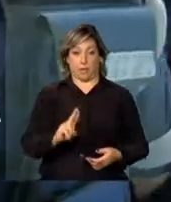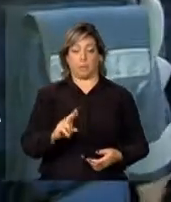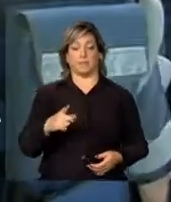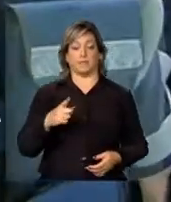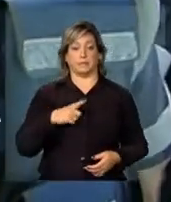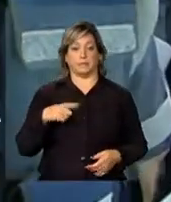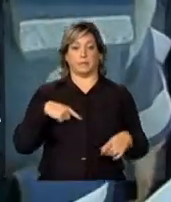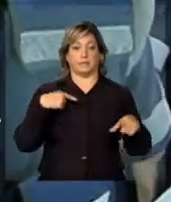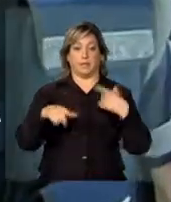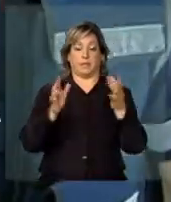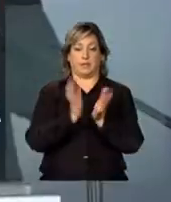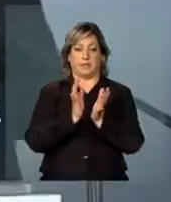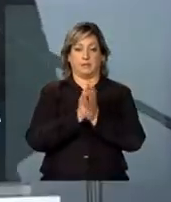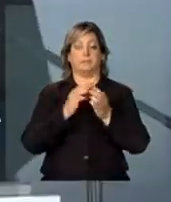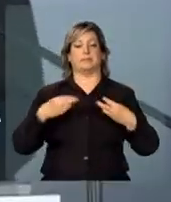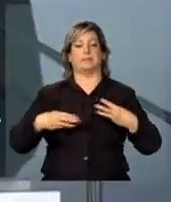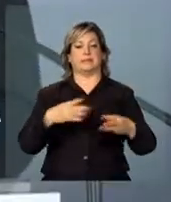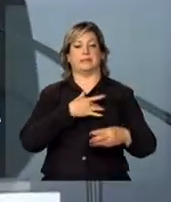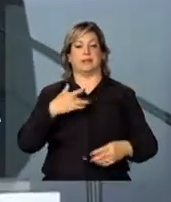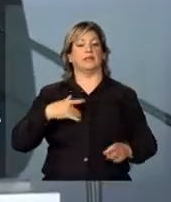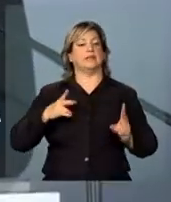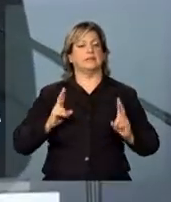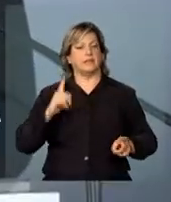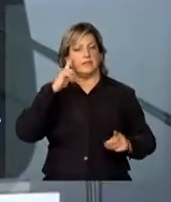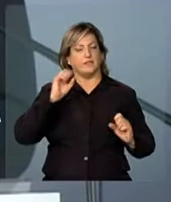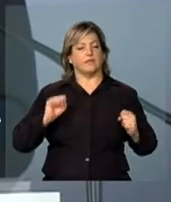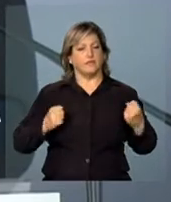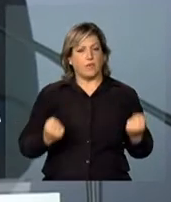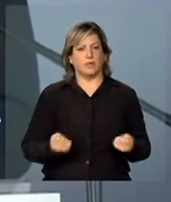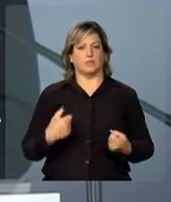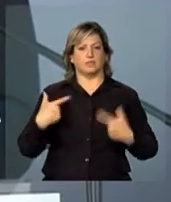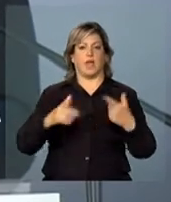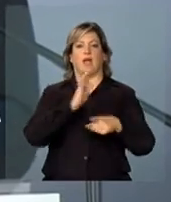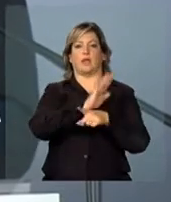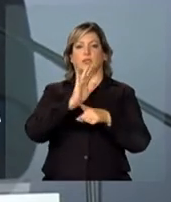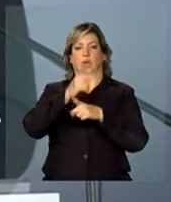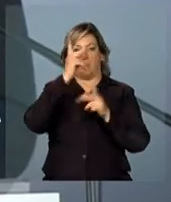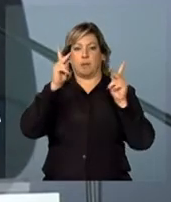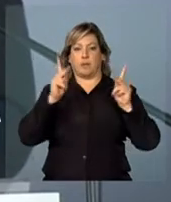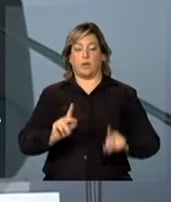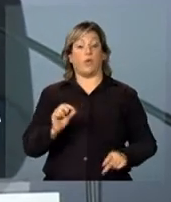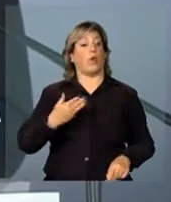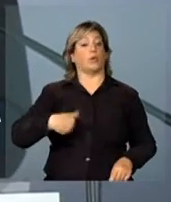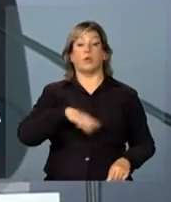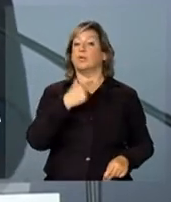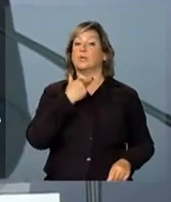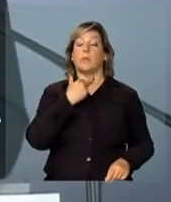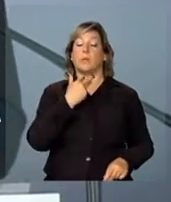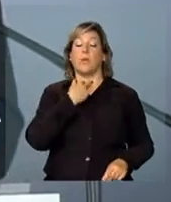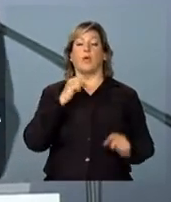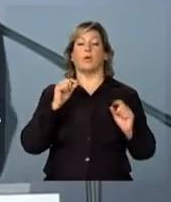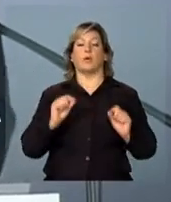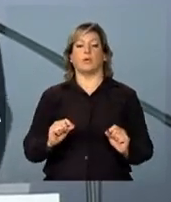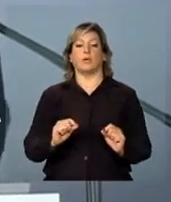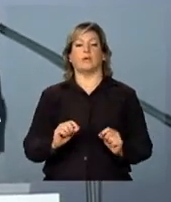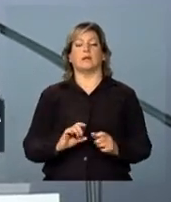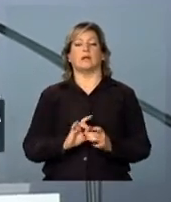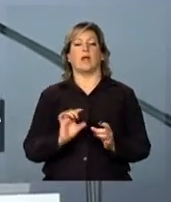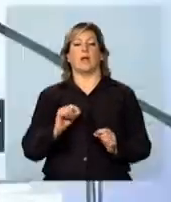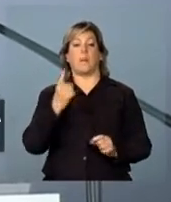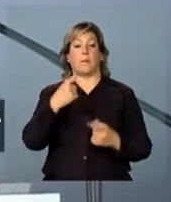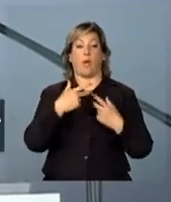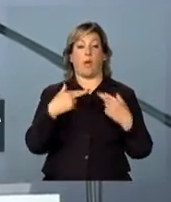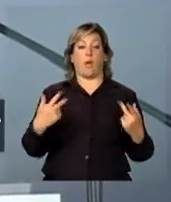gente do Ministério da Saúde sempre faz questão de reforçar para a população que a gente não pode permitir uma coisa que ainda